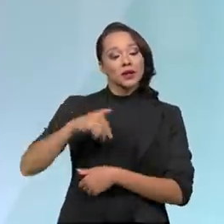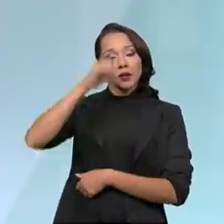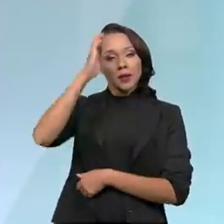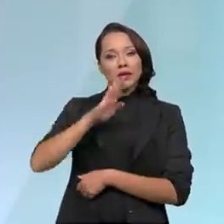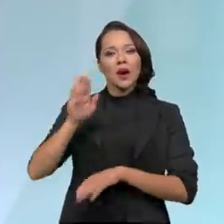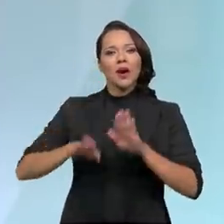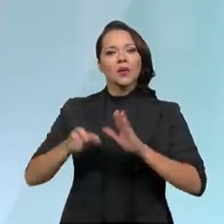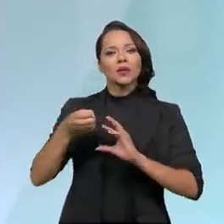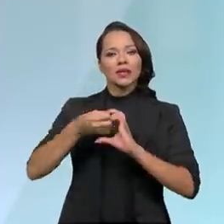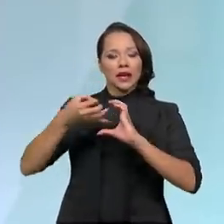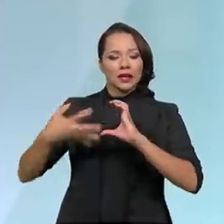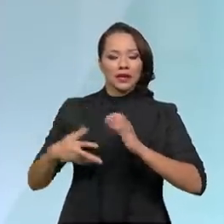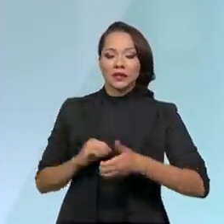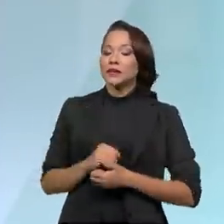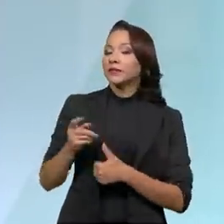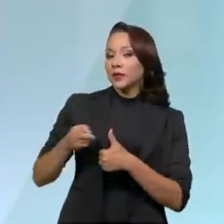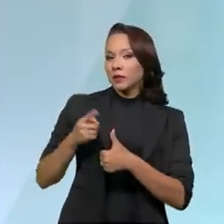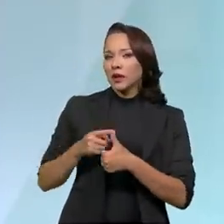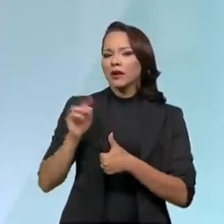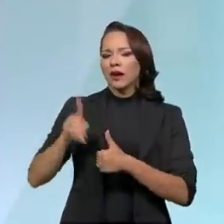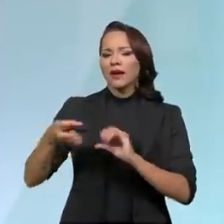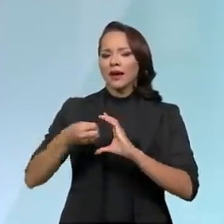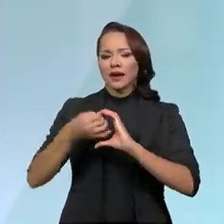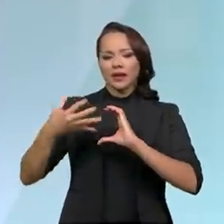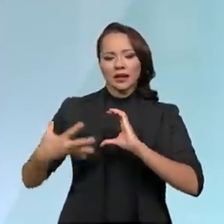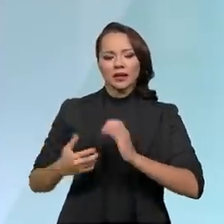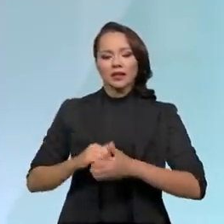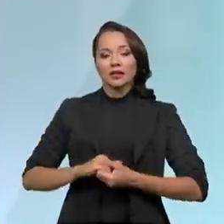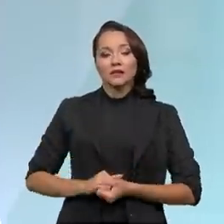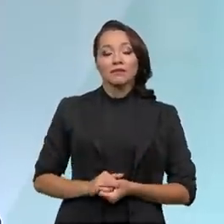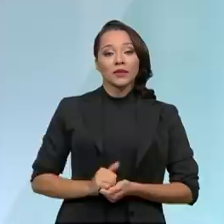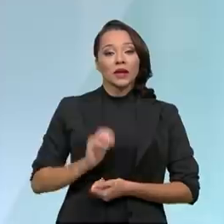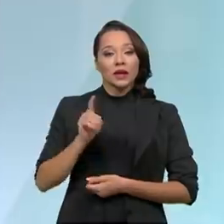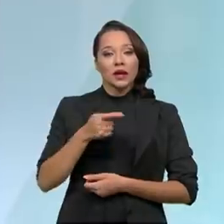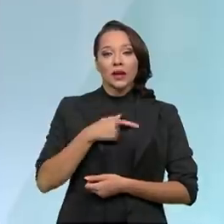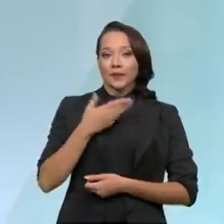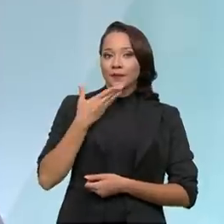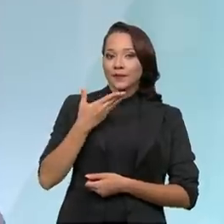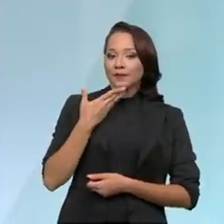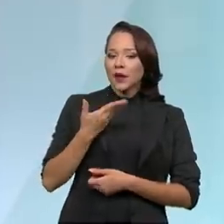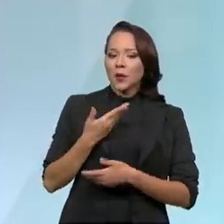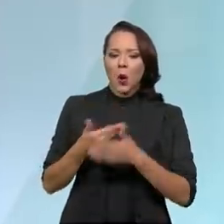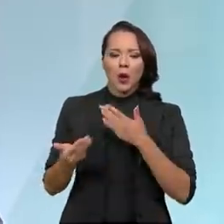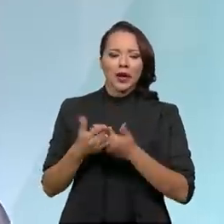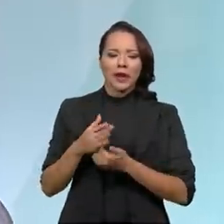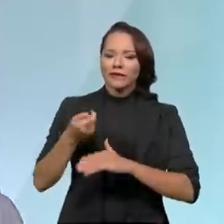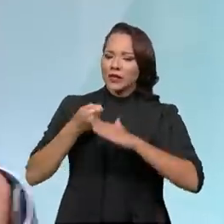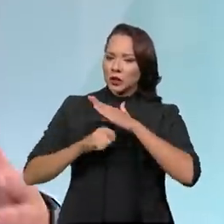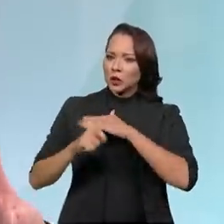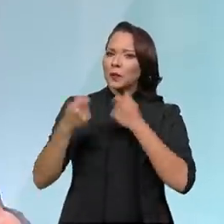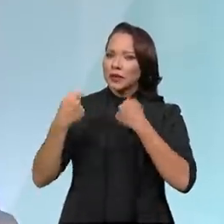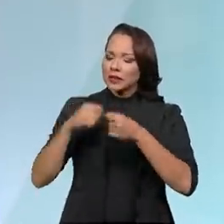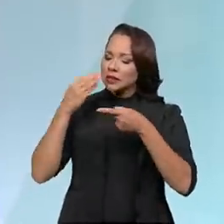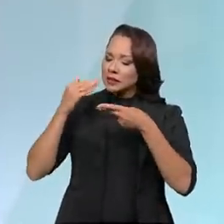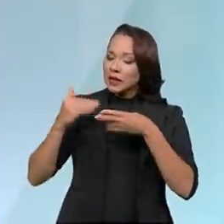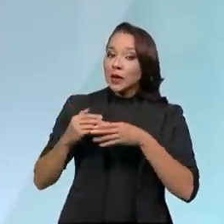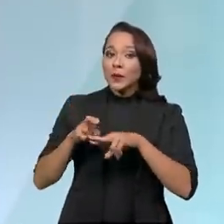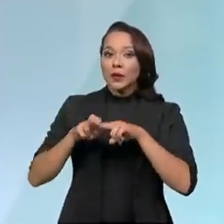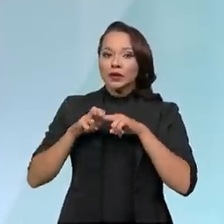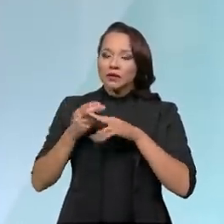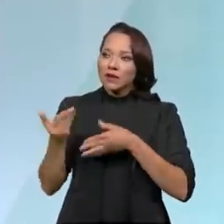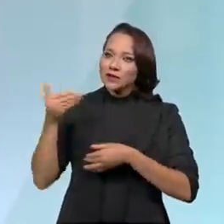algumas características. Primeiro, e que são características que são requeridas por qualquer investidor, e é por isso que eles estão vindo.